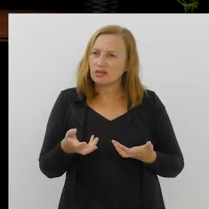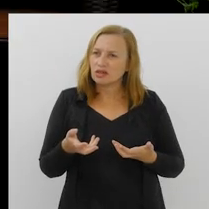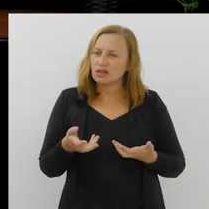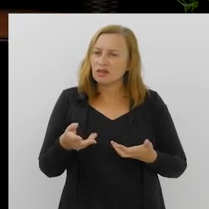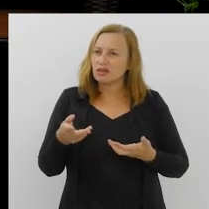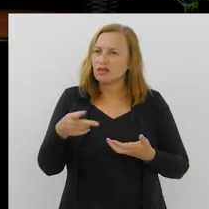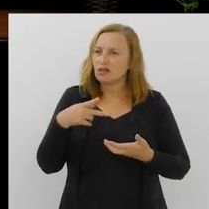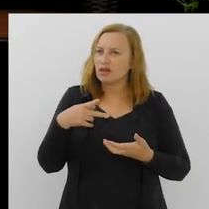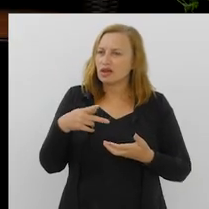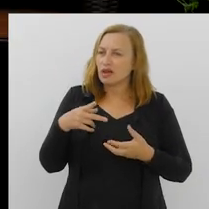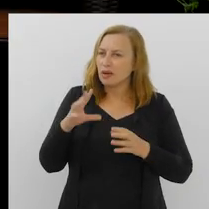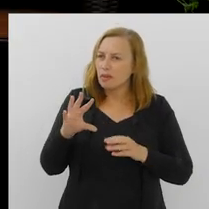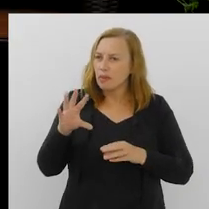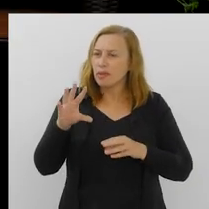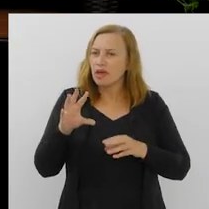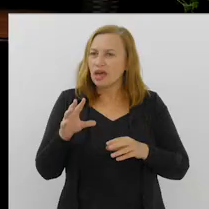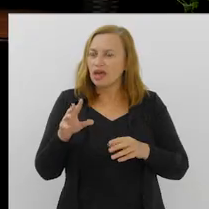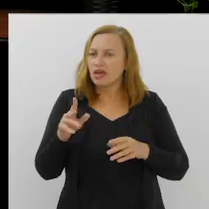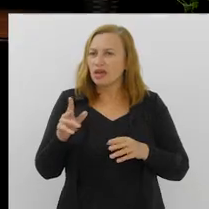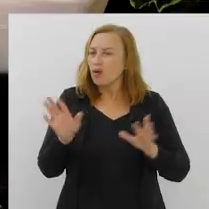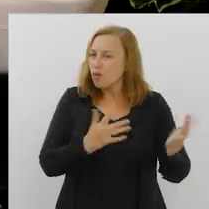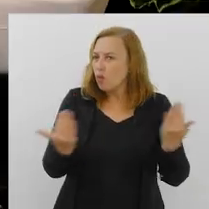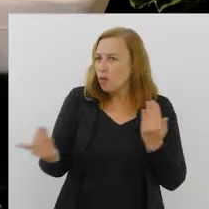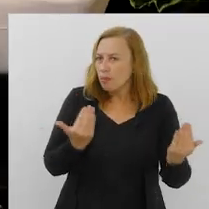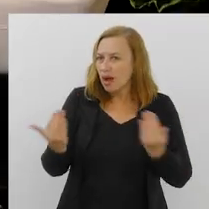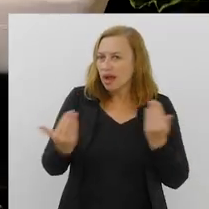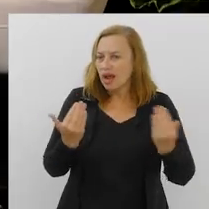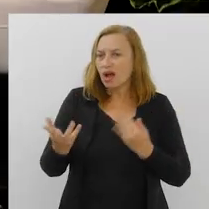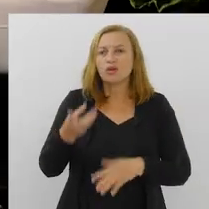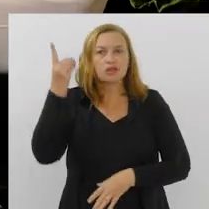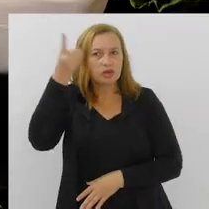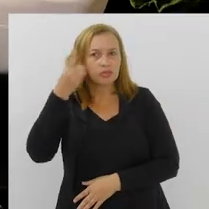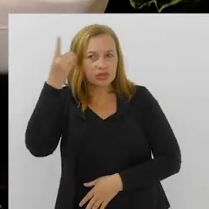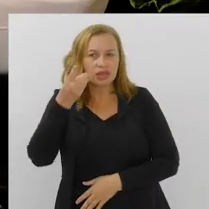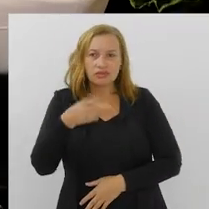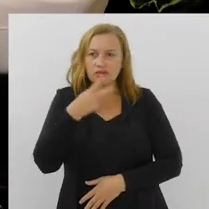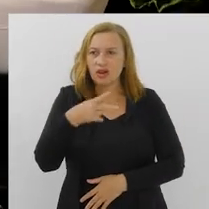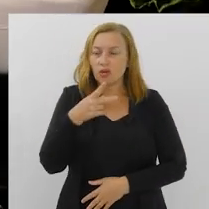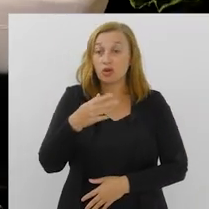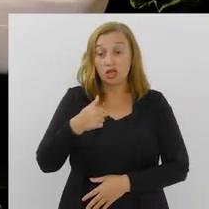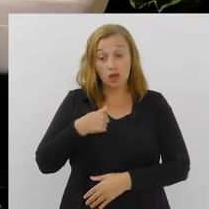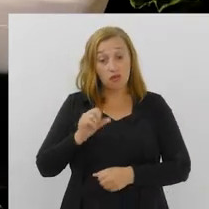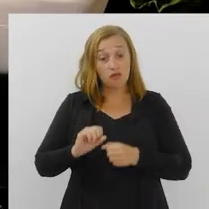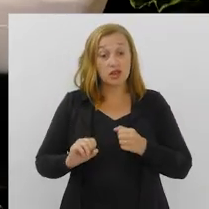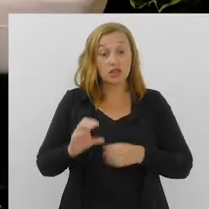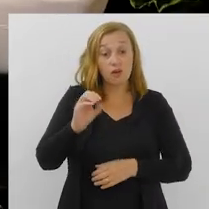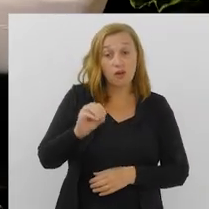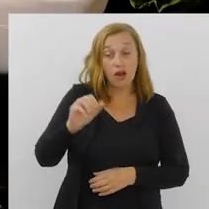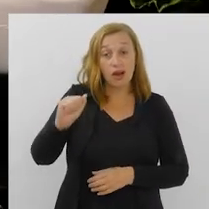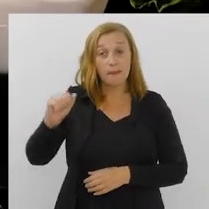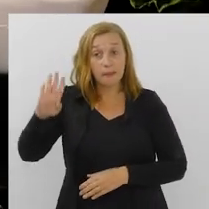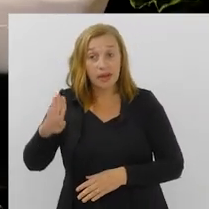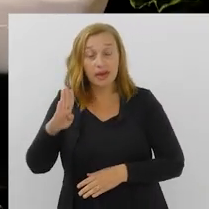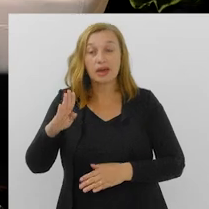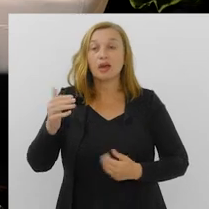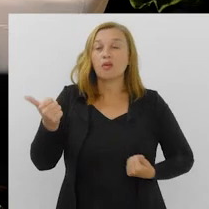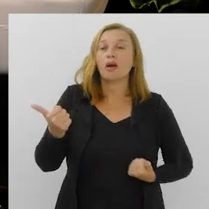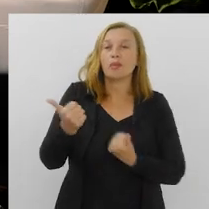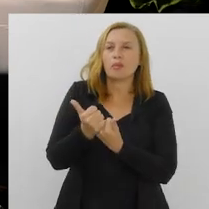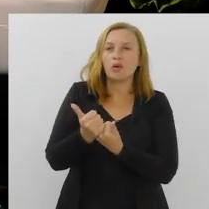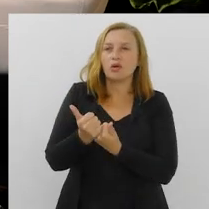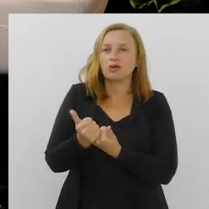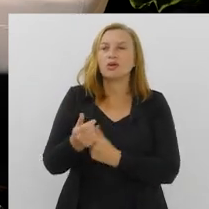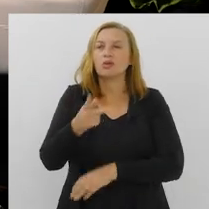um recorte da fala do nosso deputado e trazer em comparação com o que eu tento fazer na OAB, e graças a Deus, com o apoio do nosso presidente